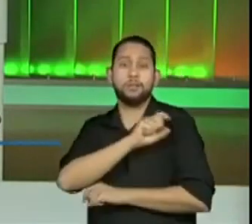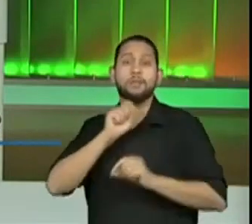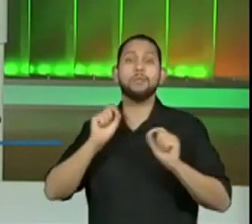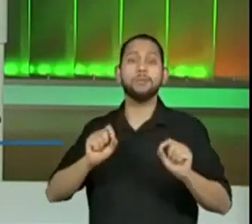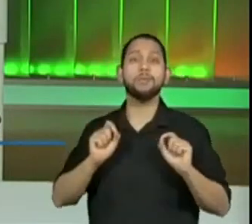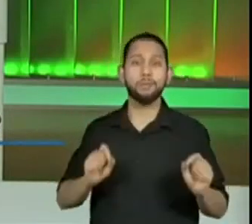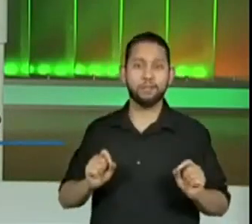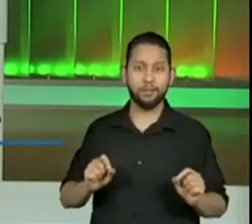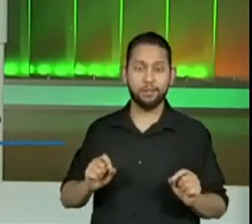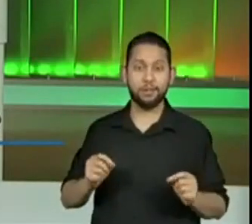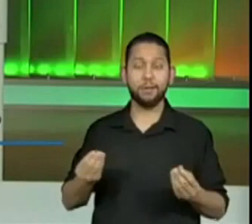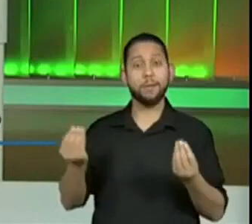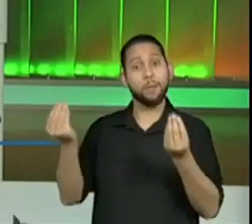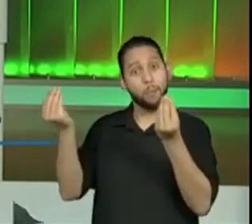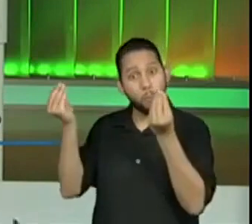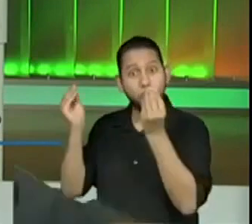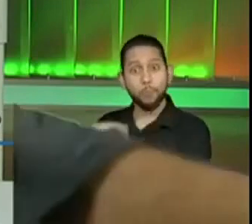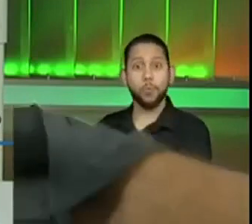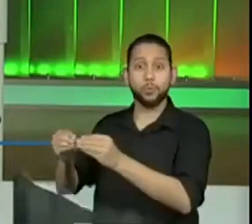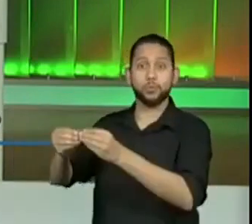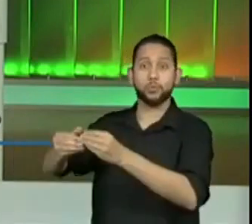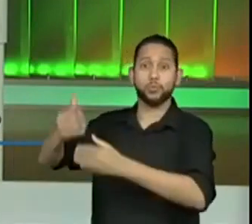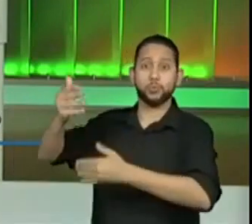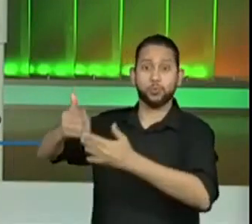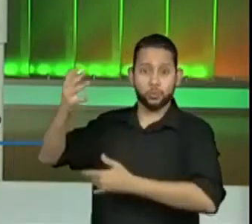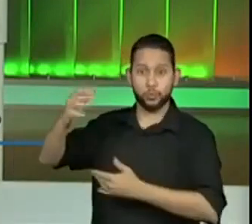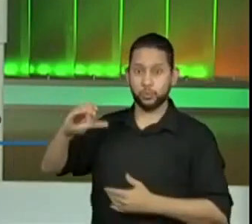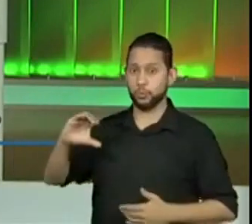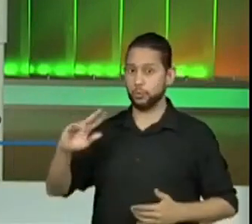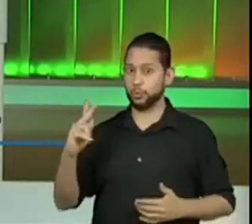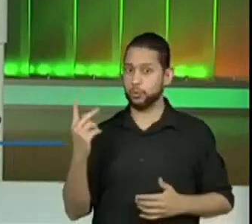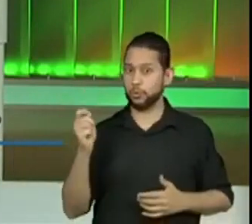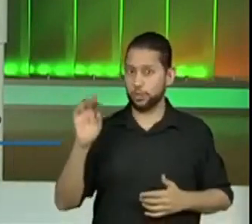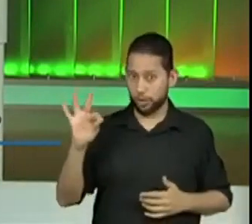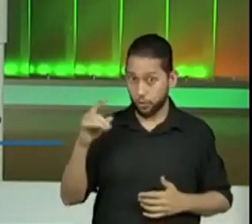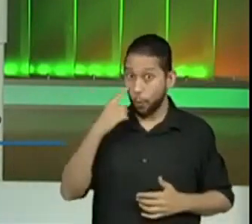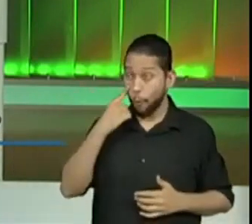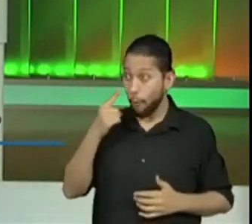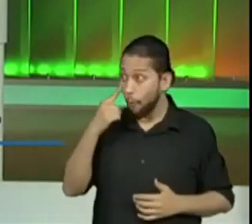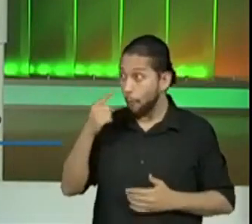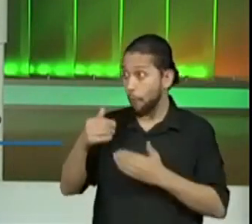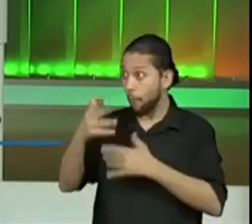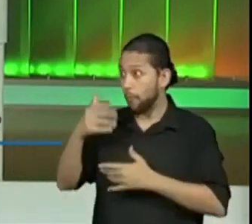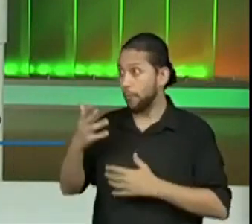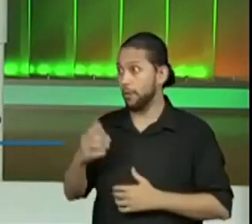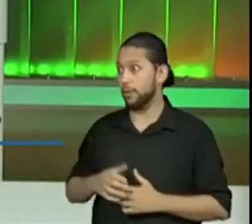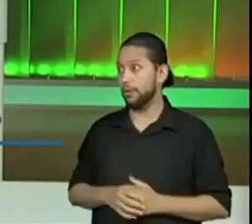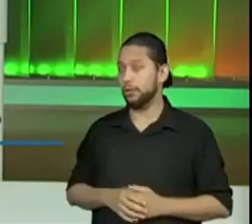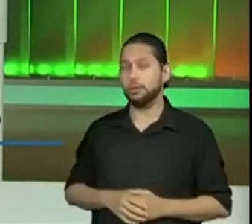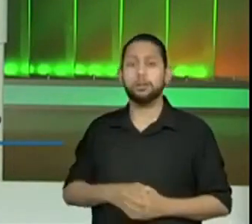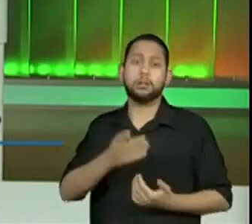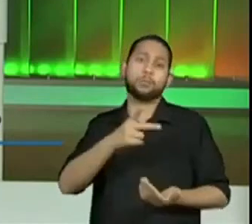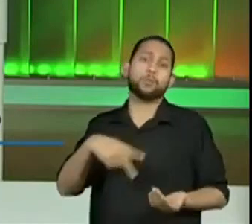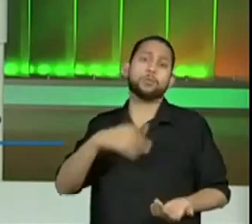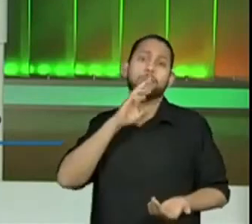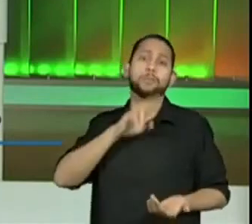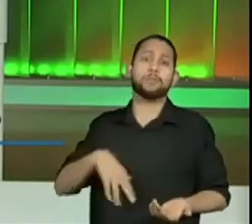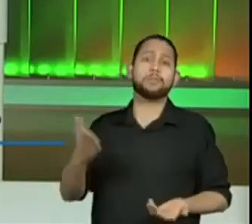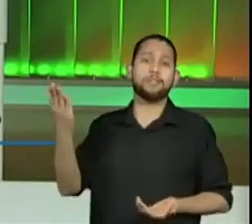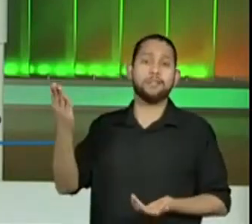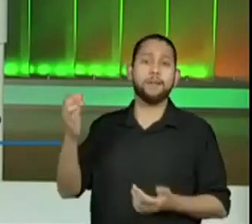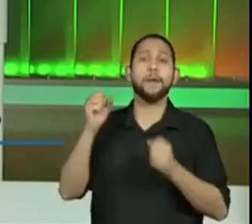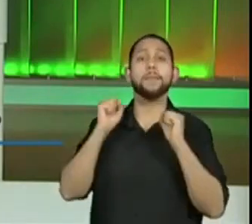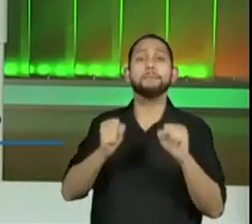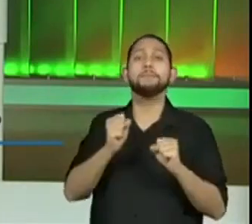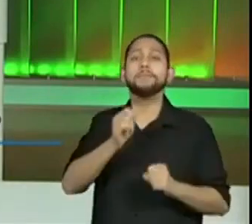opções no chat. Coloque as opções no chat e eu vou visualizar aqui. Olha, a professora Solange já deu uma das opções. Eu posso, por exemplo,